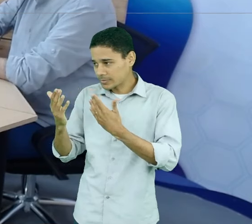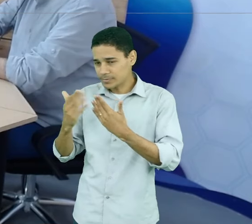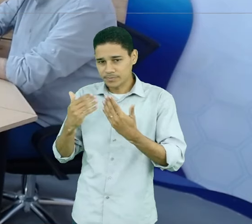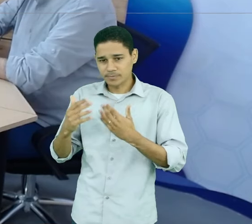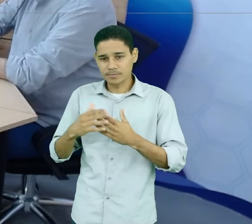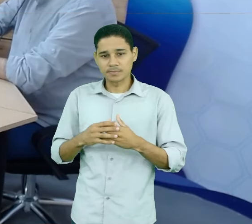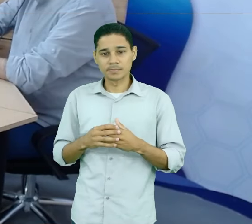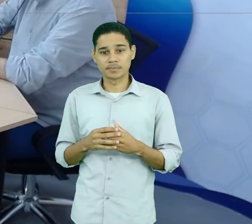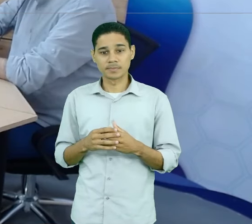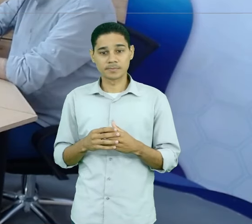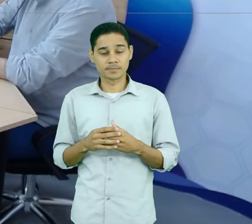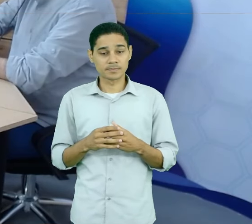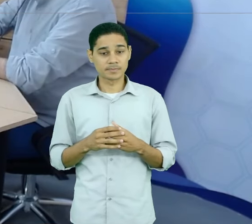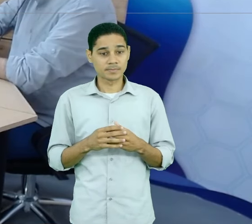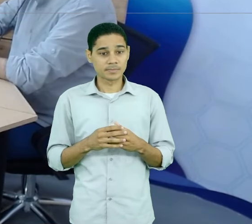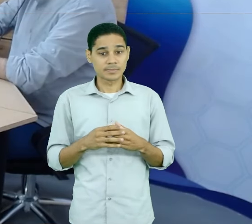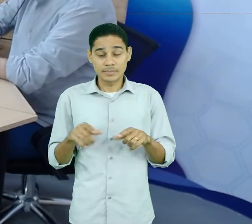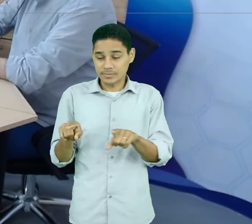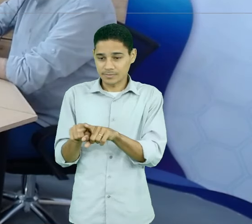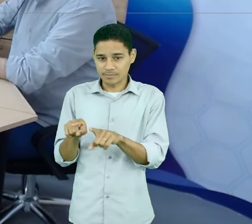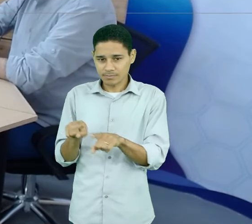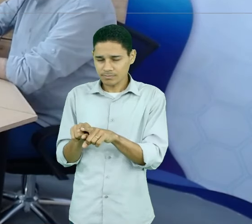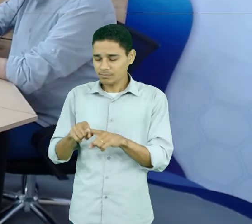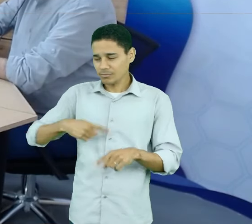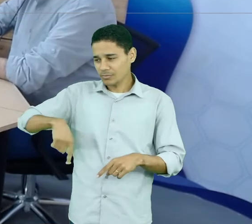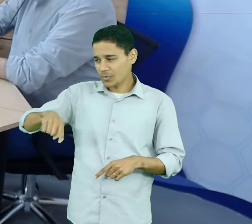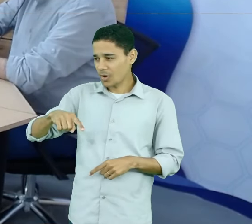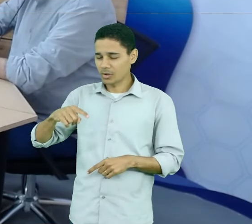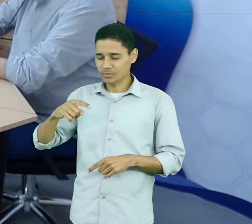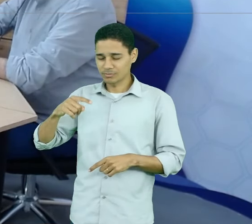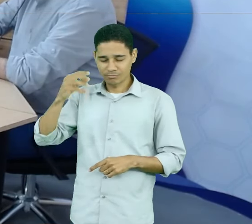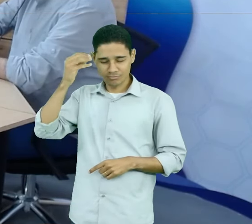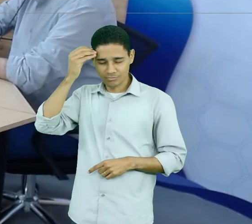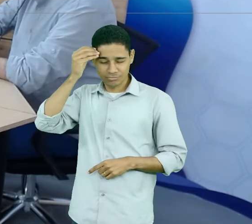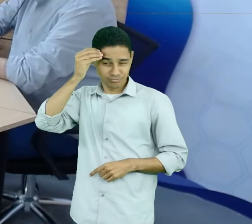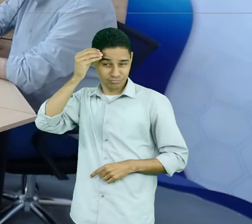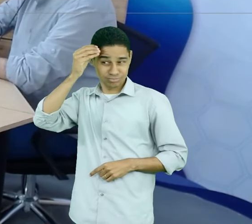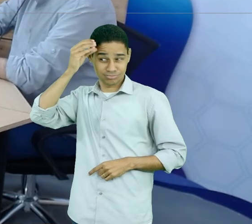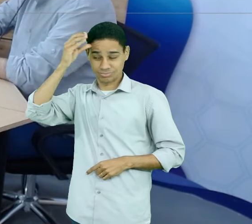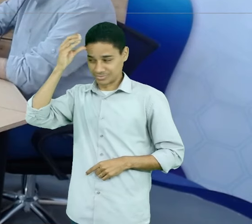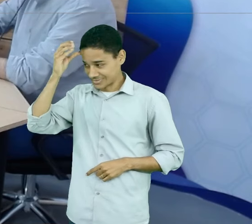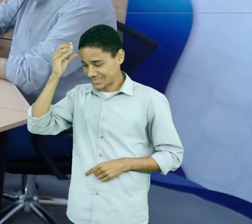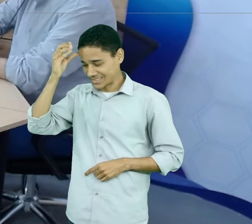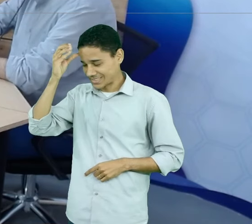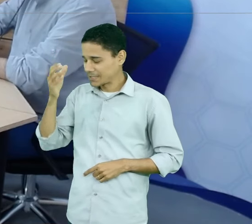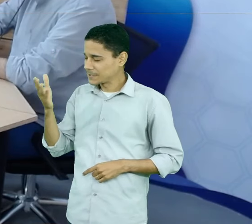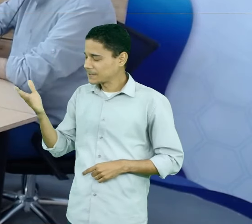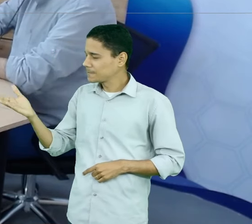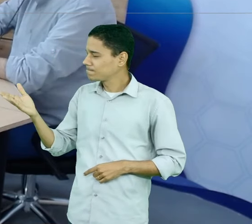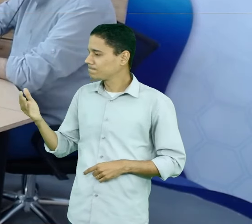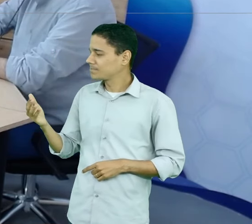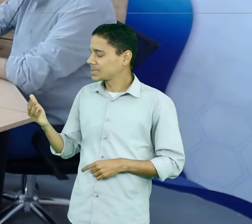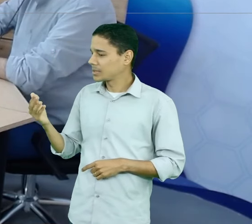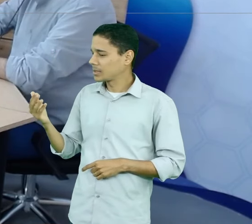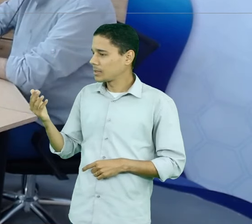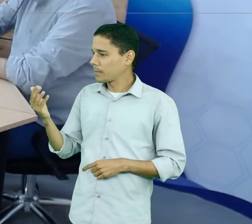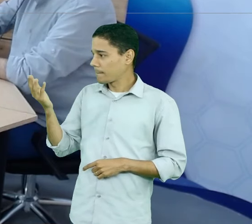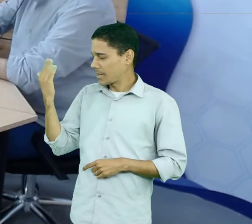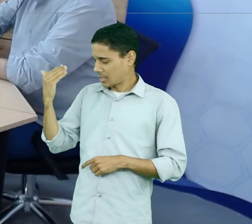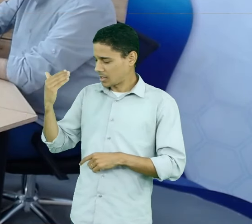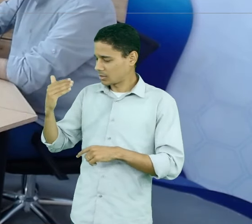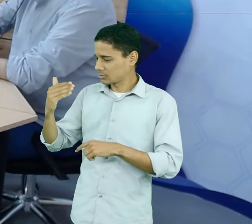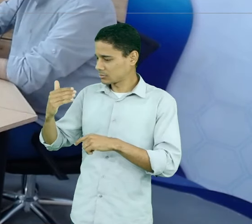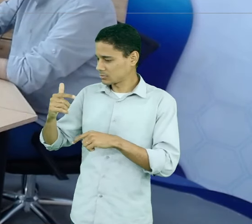enriquecer os nossos conhecimentos, professor Técio, com a sua vivência acadêmica e